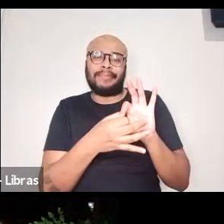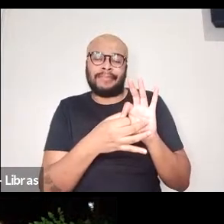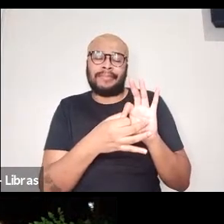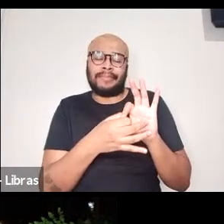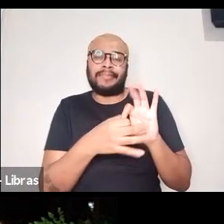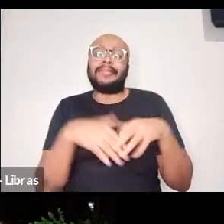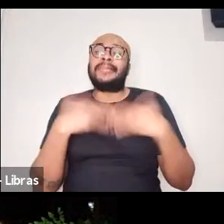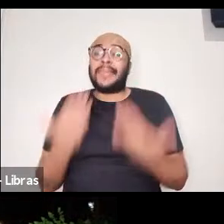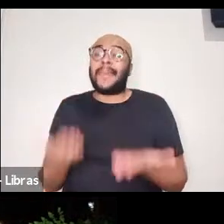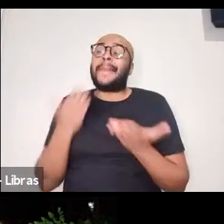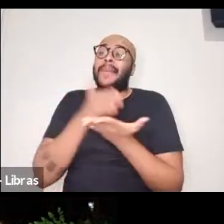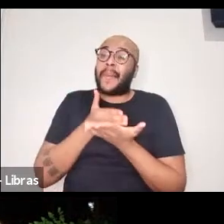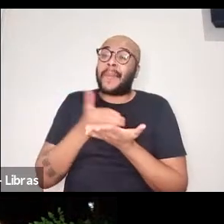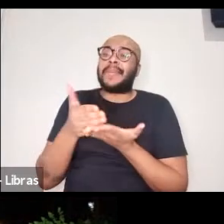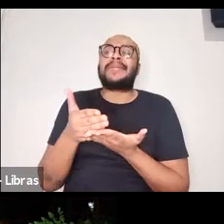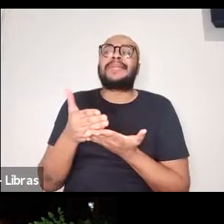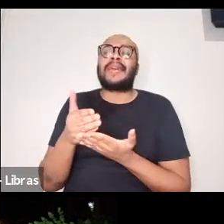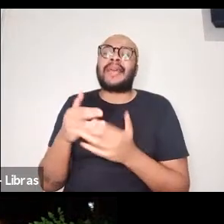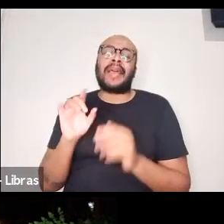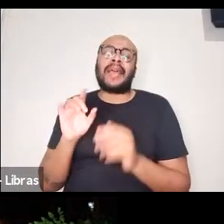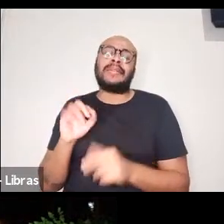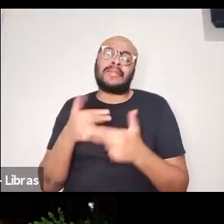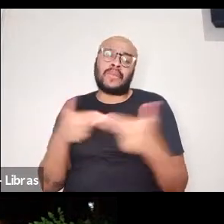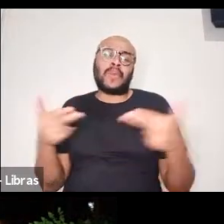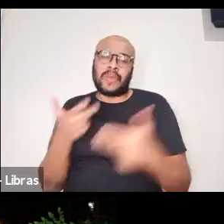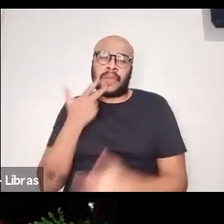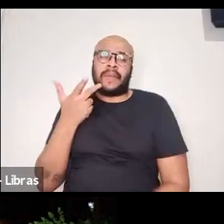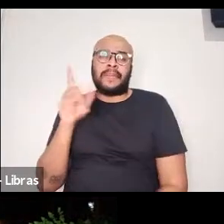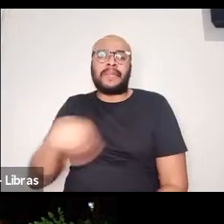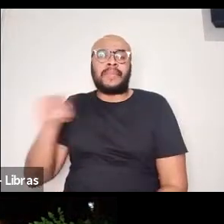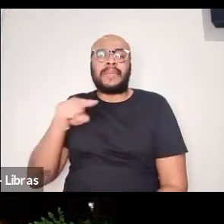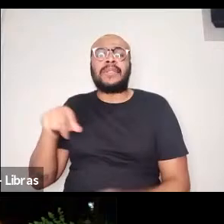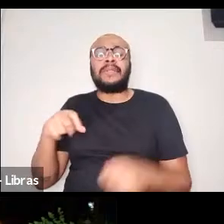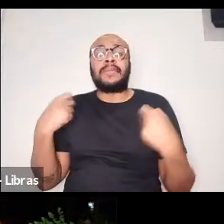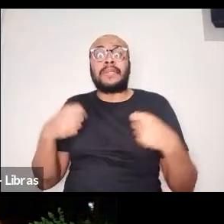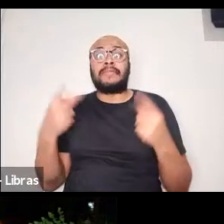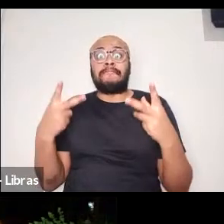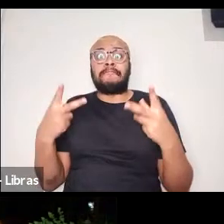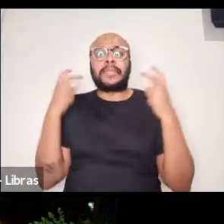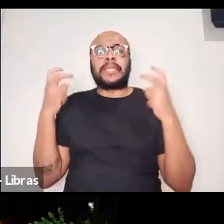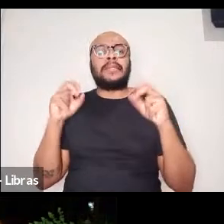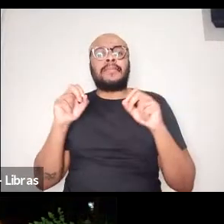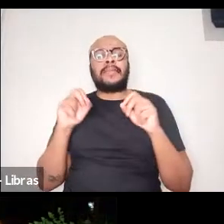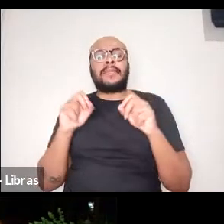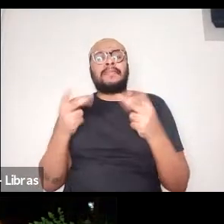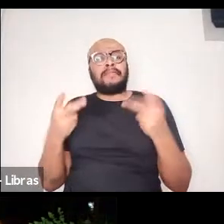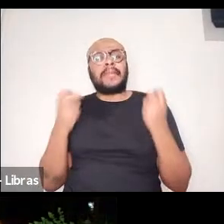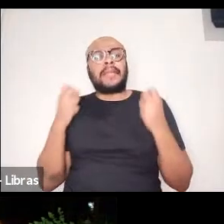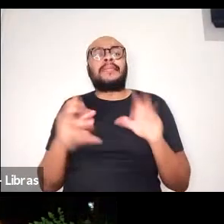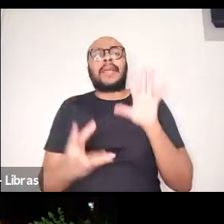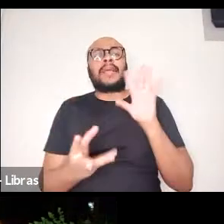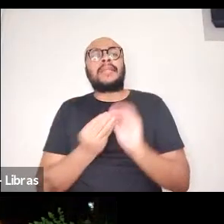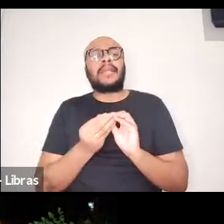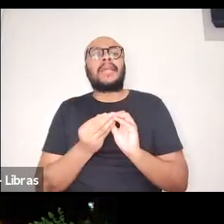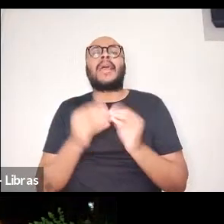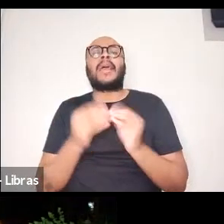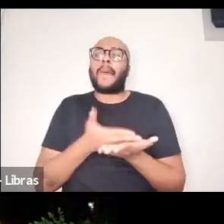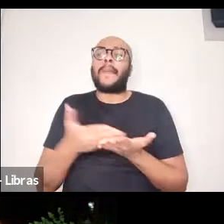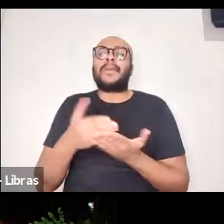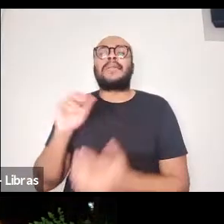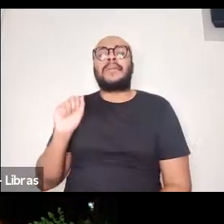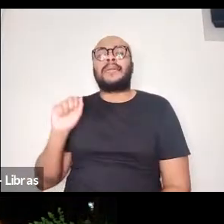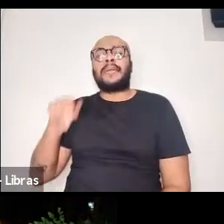para começar, era isso que eu queria dizer, eu acho que a gente precisa enxergar as resenhas, eu acho que a iniciativa dar um pedido e se